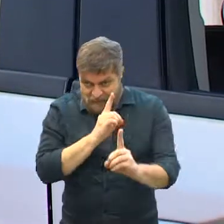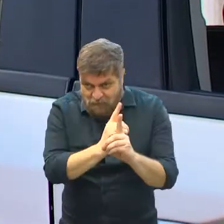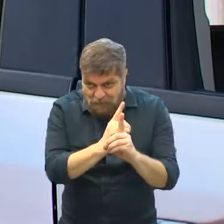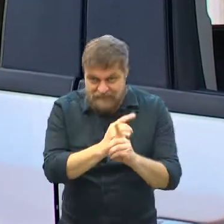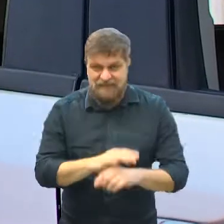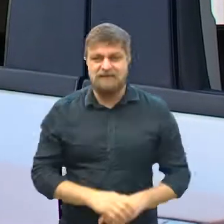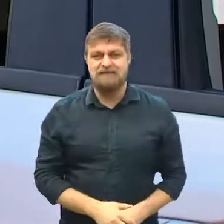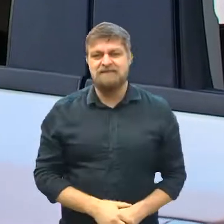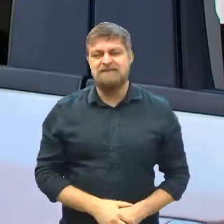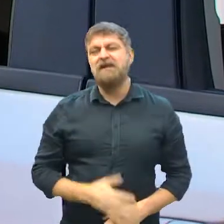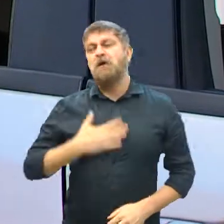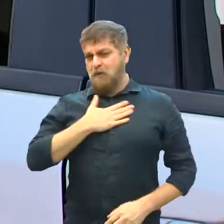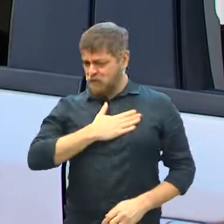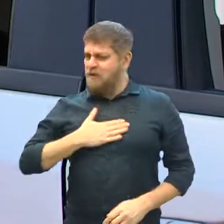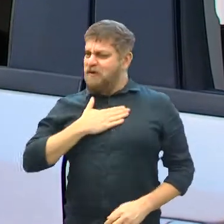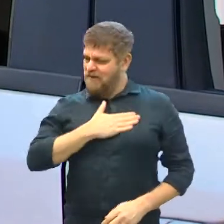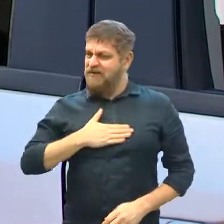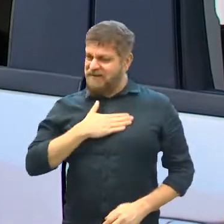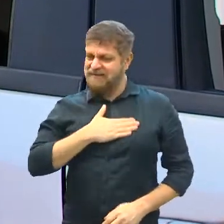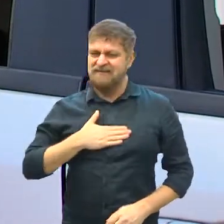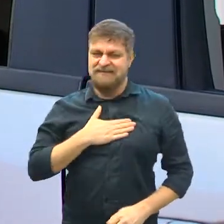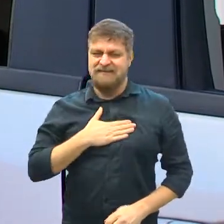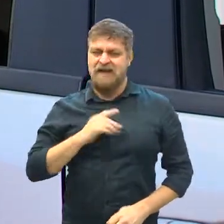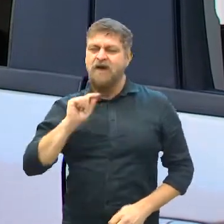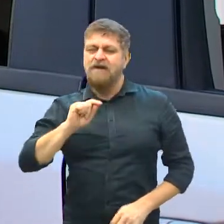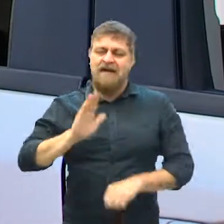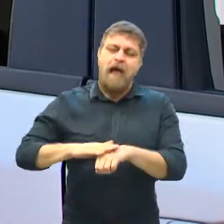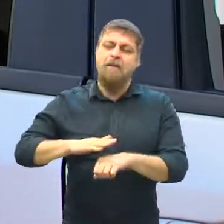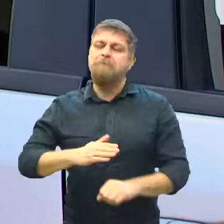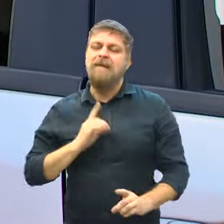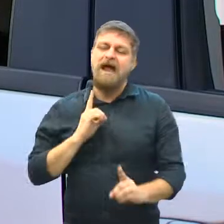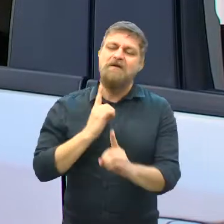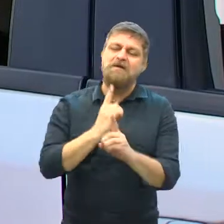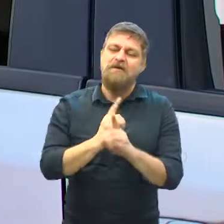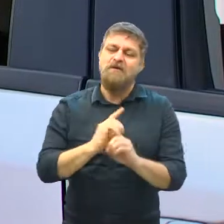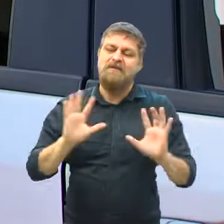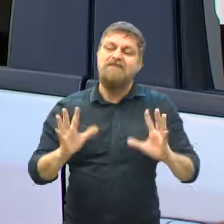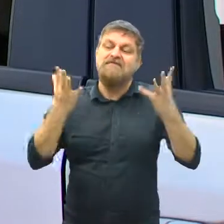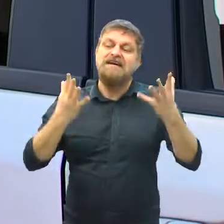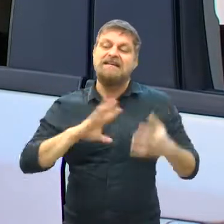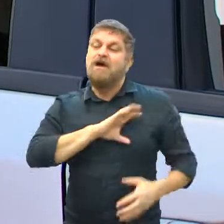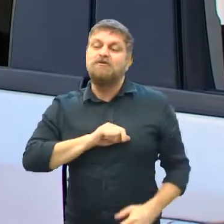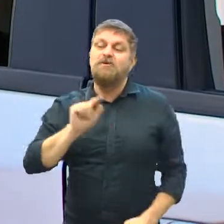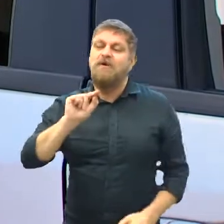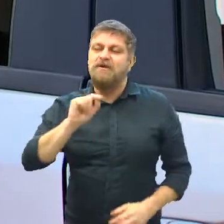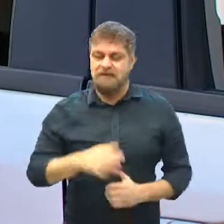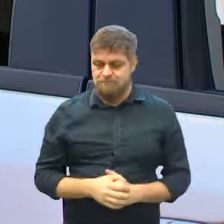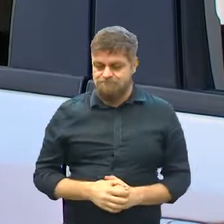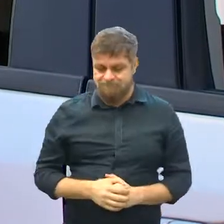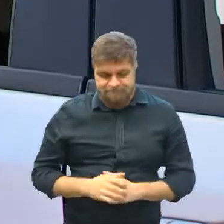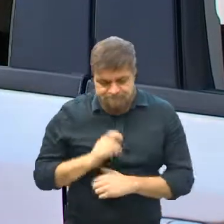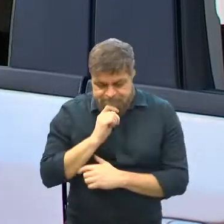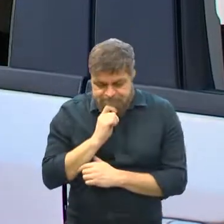reencontrá-la depois de tanto tempo? Gostei. O que você mais gostou dessa festa aqui na escola?